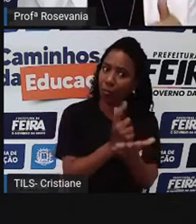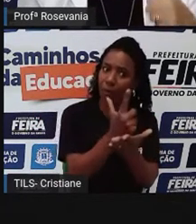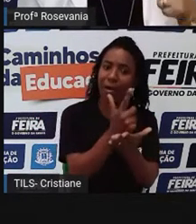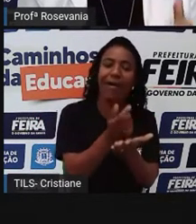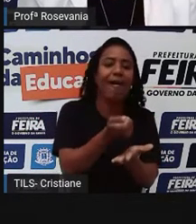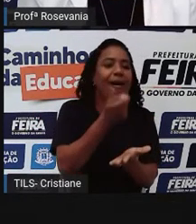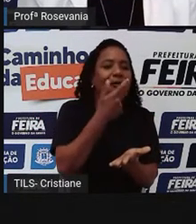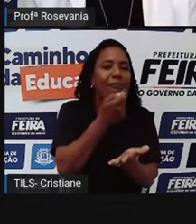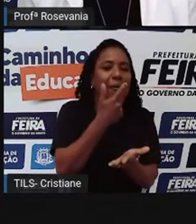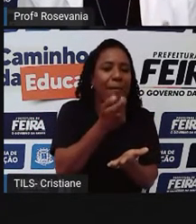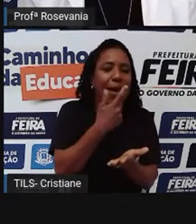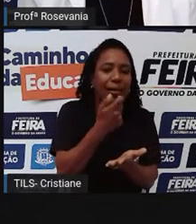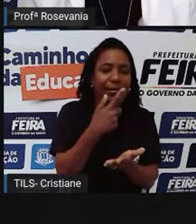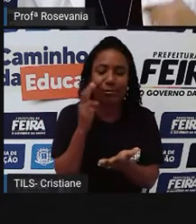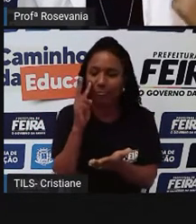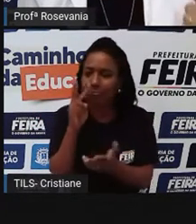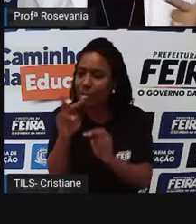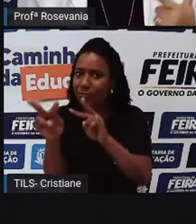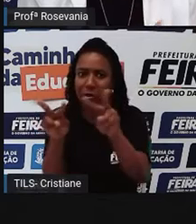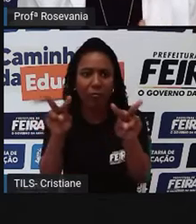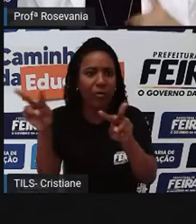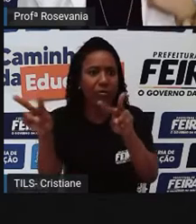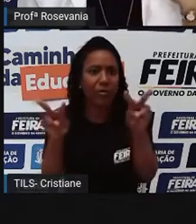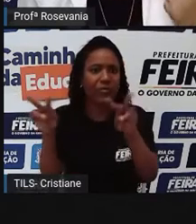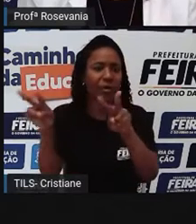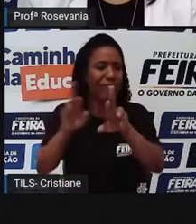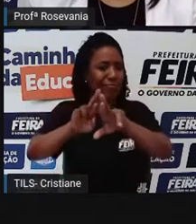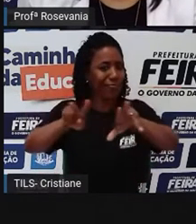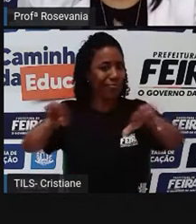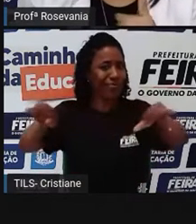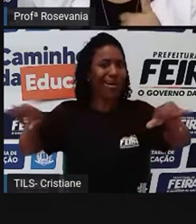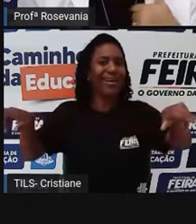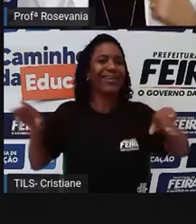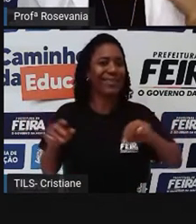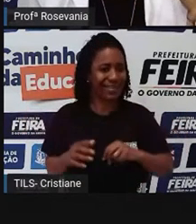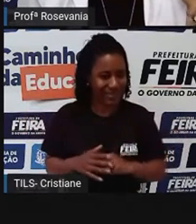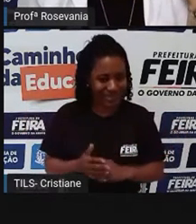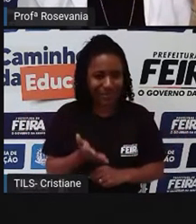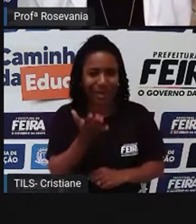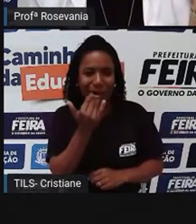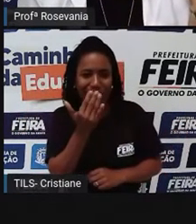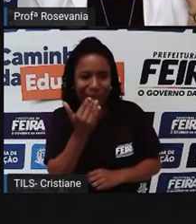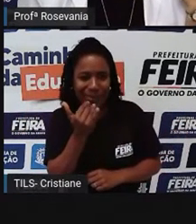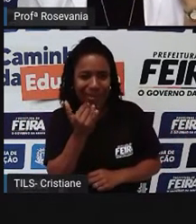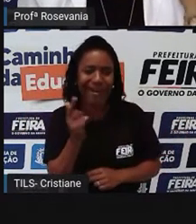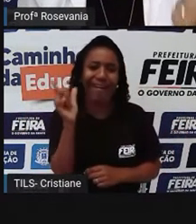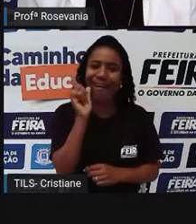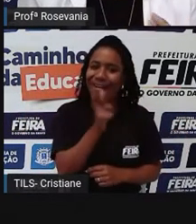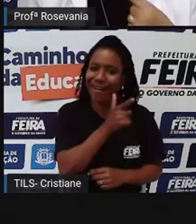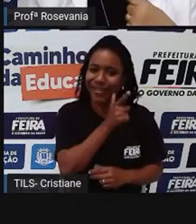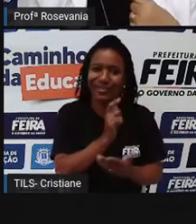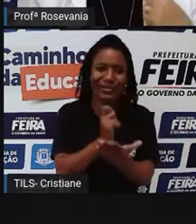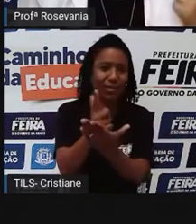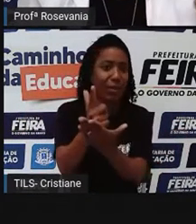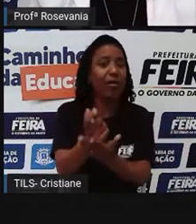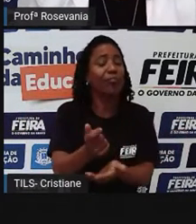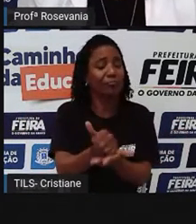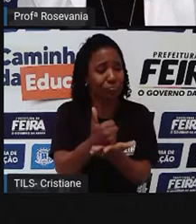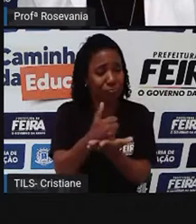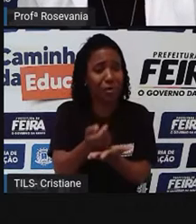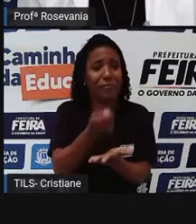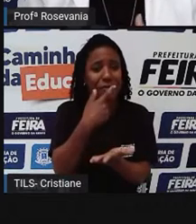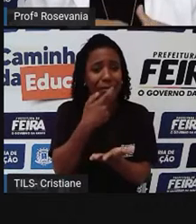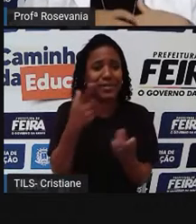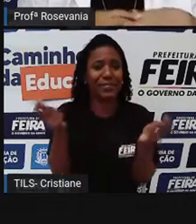encontra hoje só remédios, remédios. Você encontra também produtos alimentícios, às vezes, né, produtos de higiene